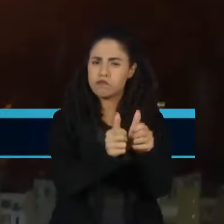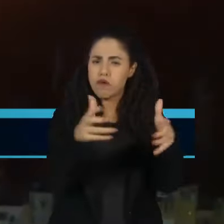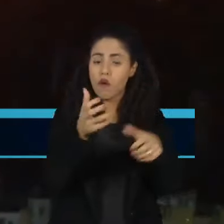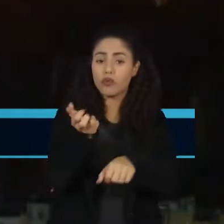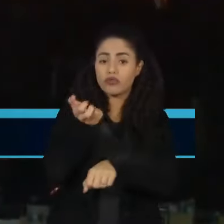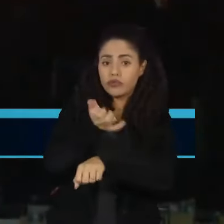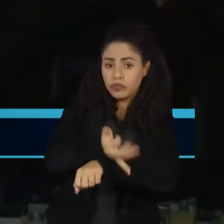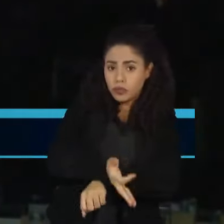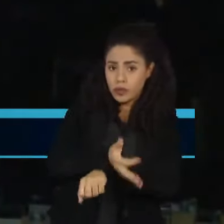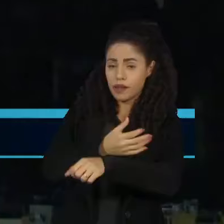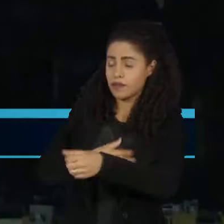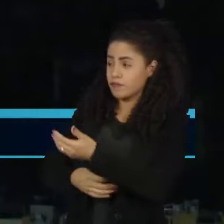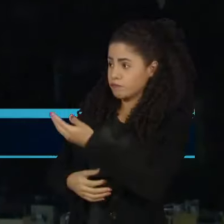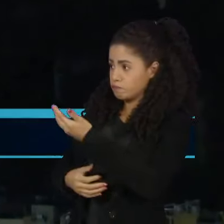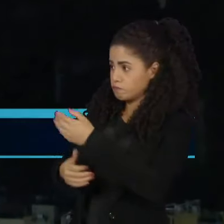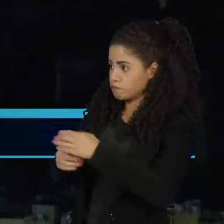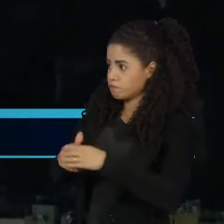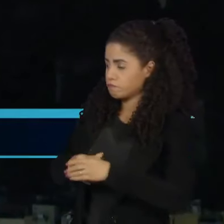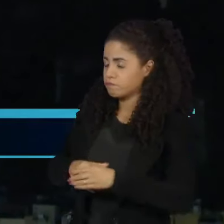madrugada.